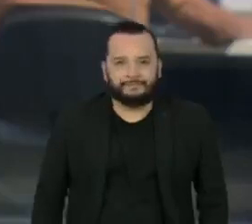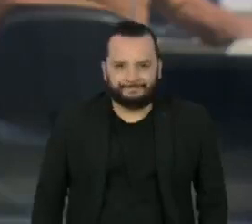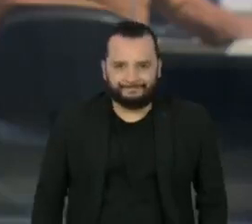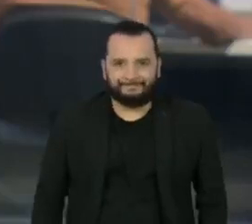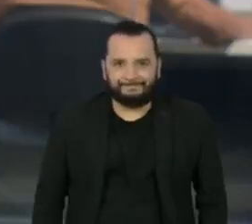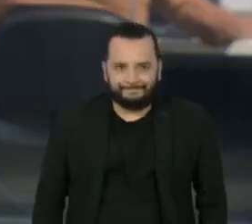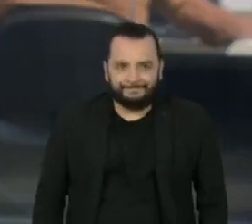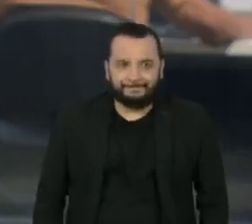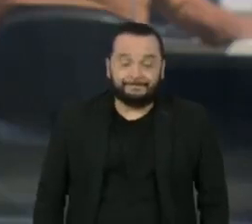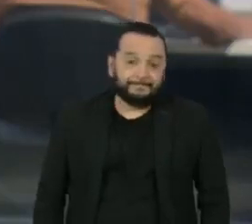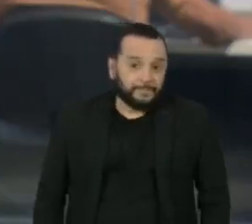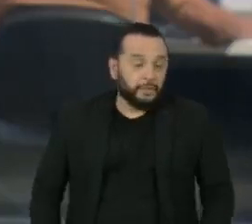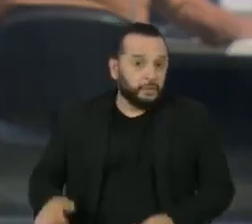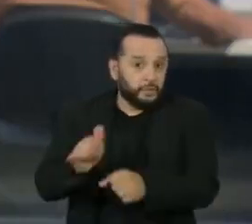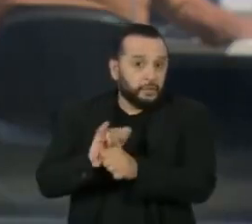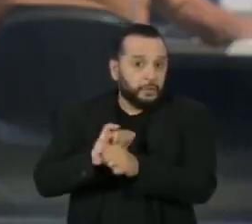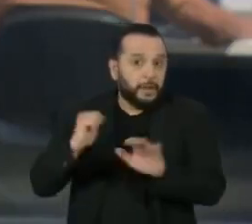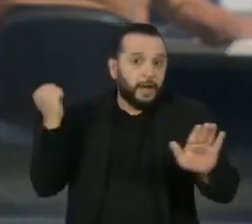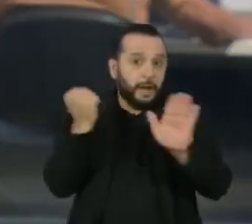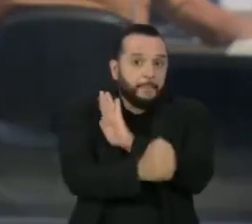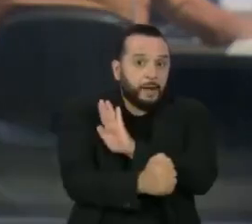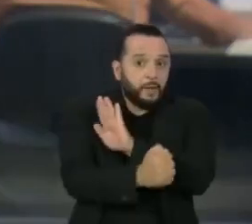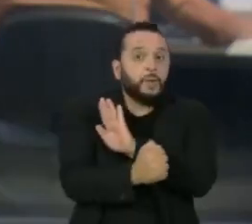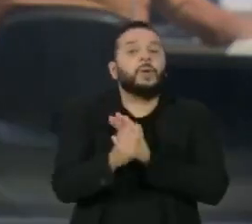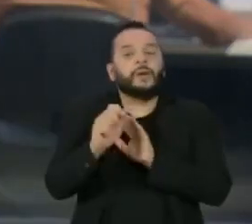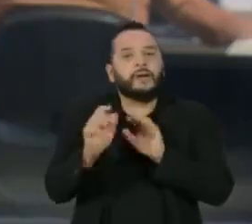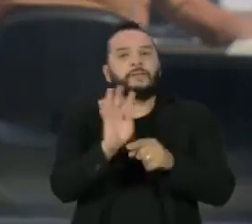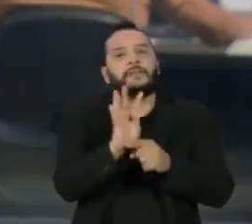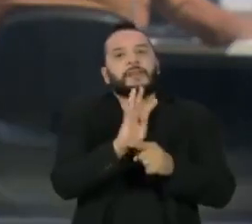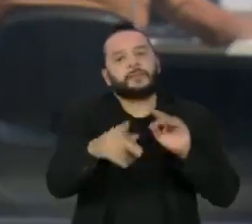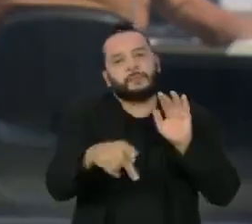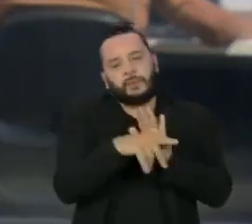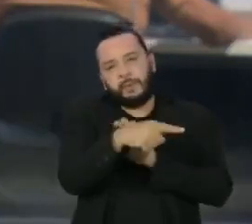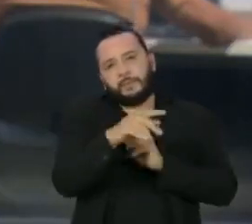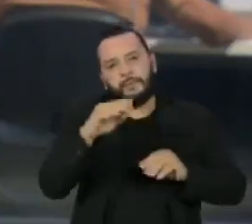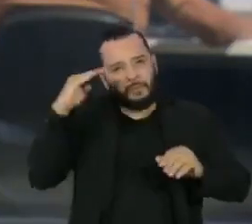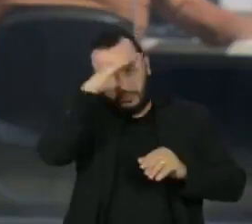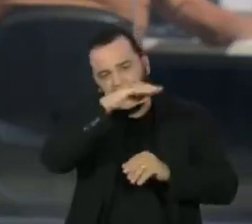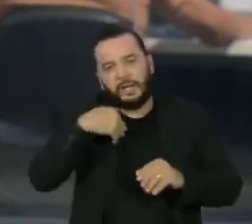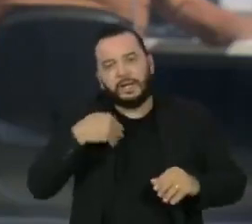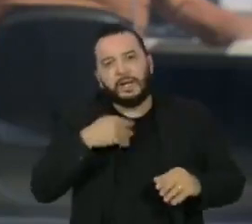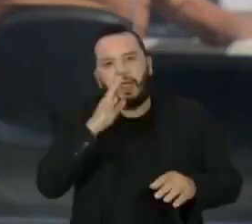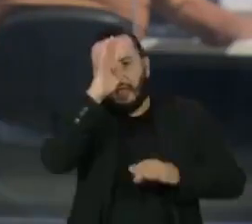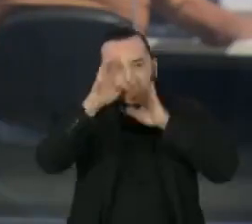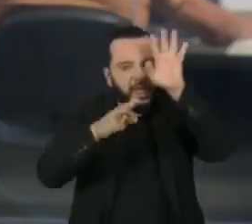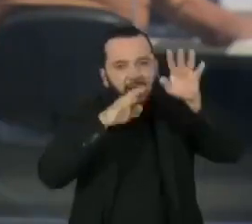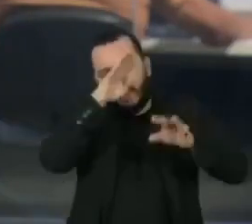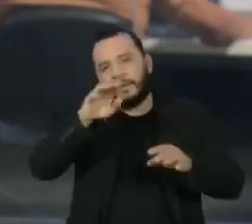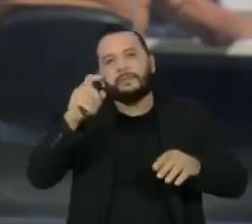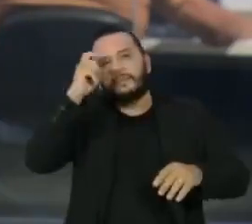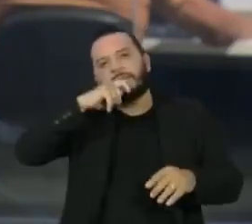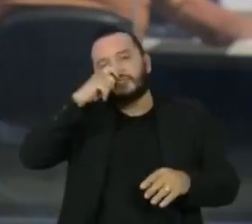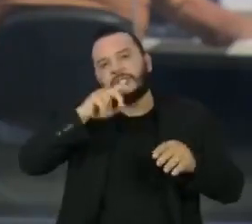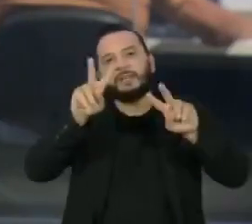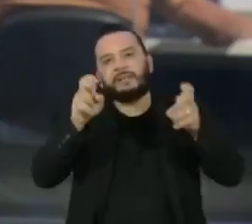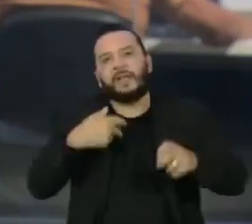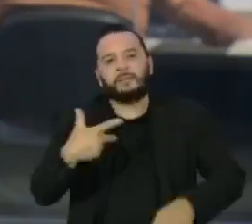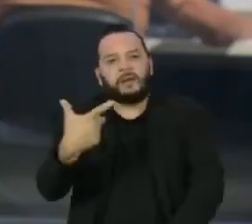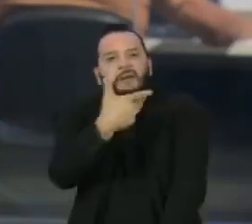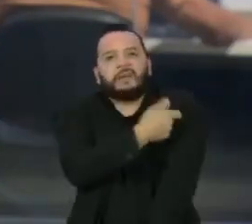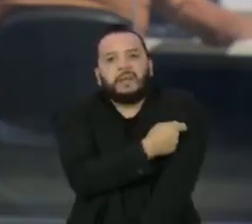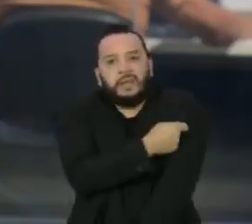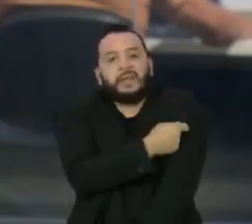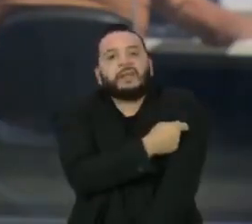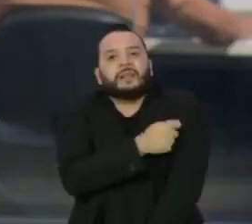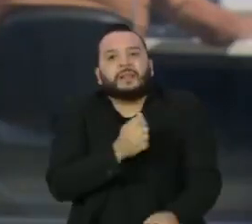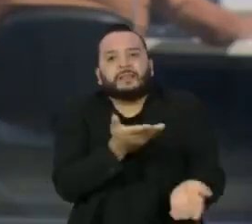O YouTube tirou do ar a live do presidente Jair Bolsonaro em que ele divulgava mentiras sobre a relação entre a vacina contra